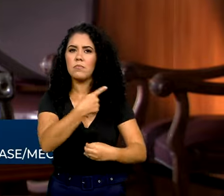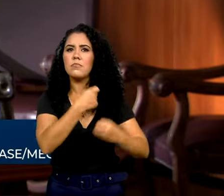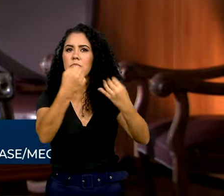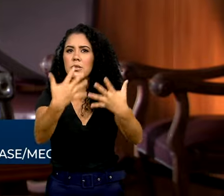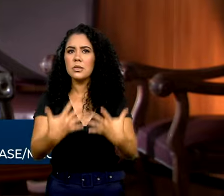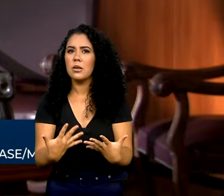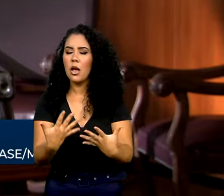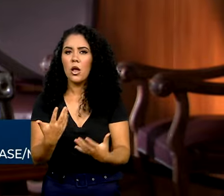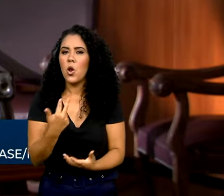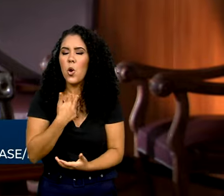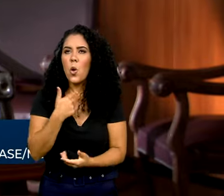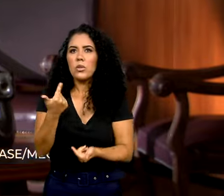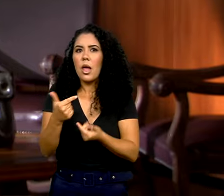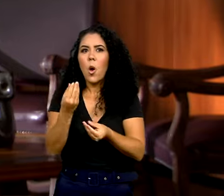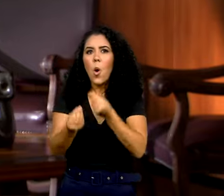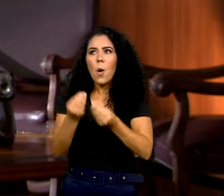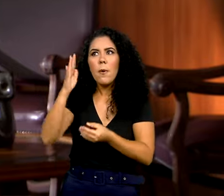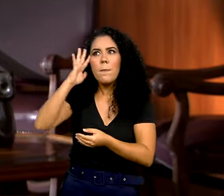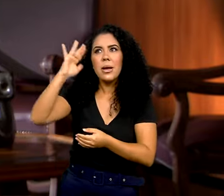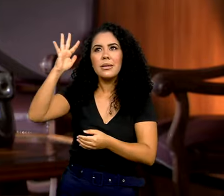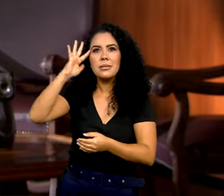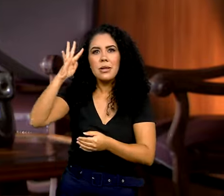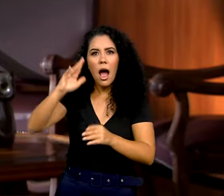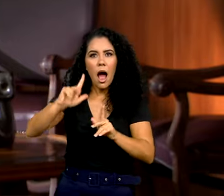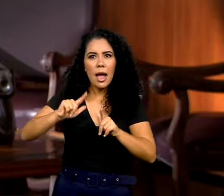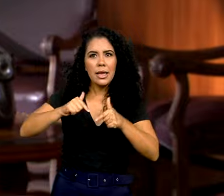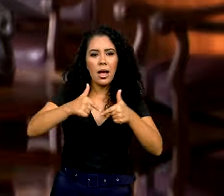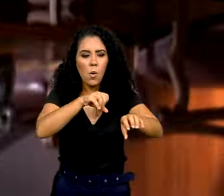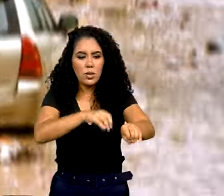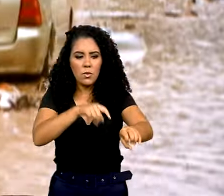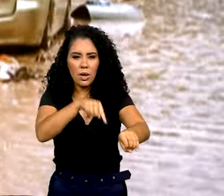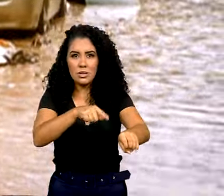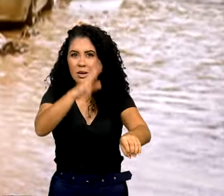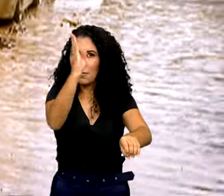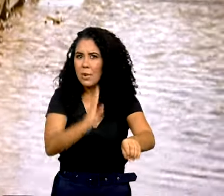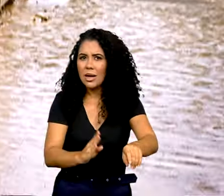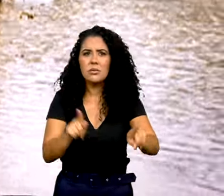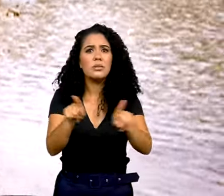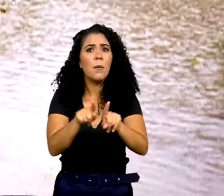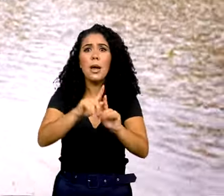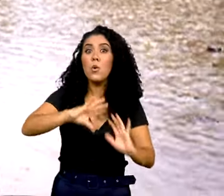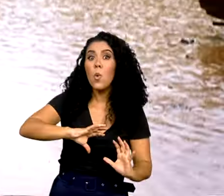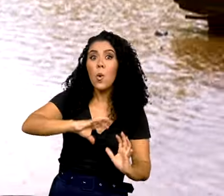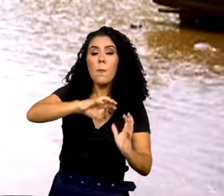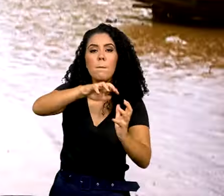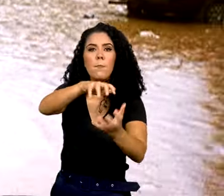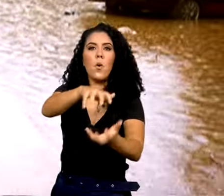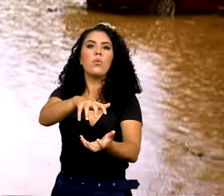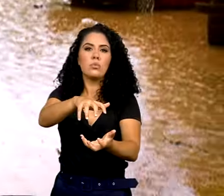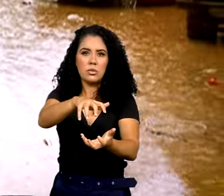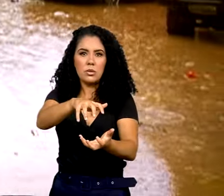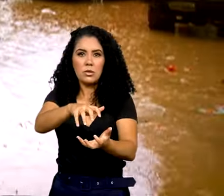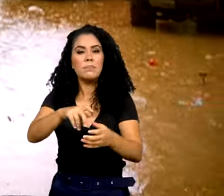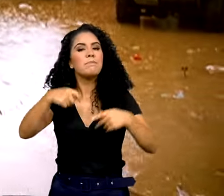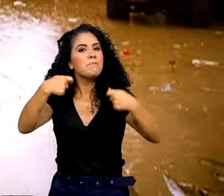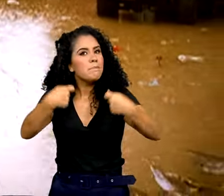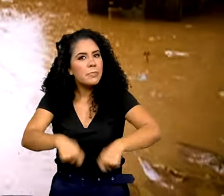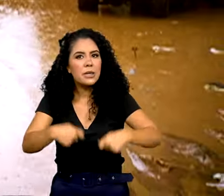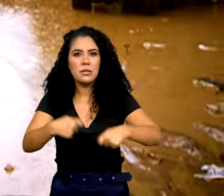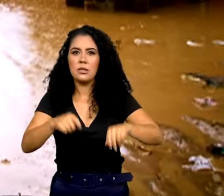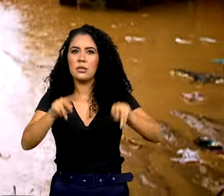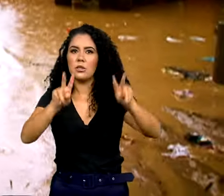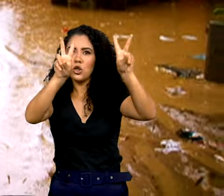educacional hoje no Brasil, e eu diria que no mundo, sem levar em consideração essa dimensão climática,